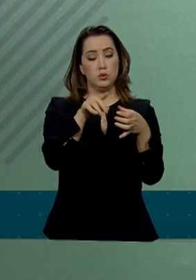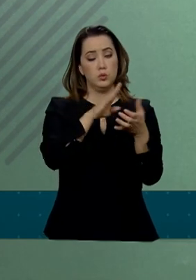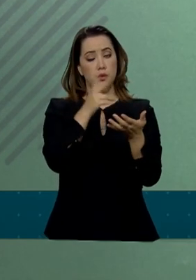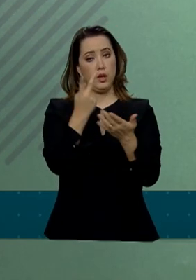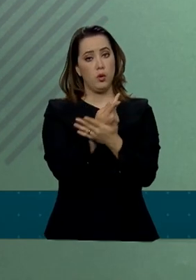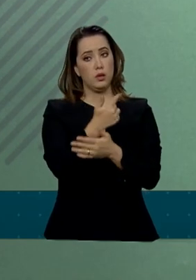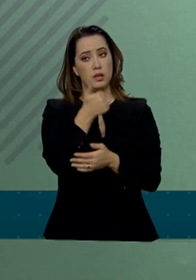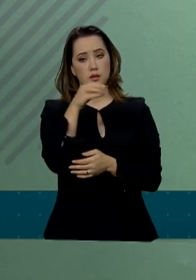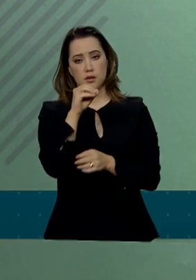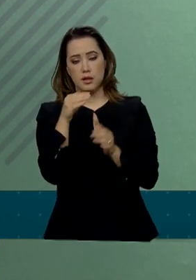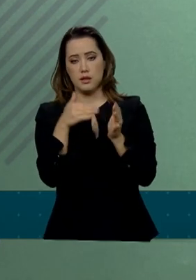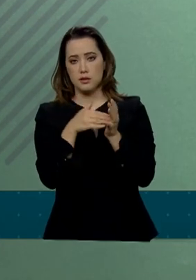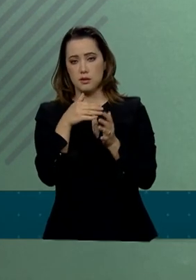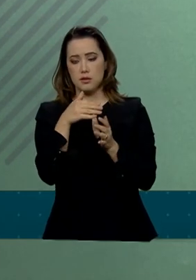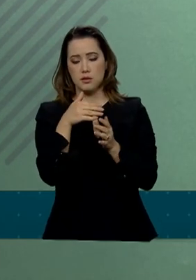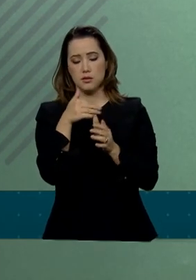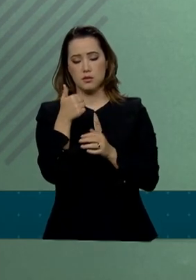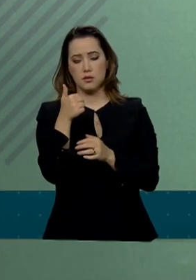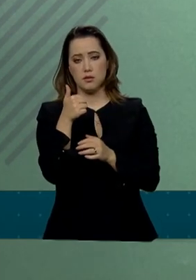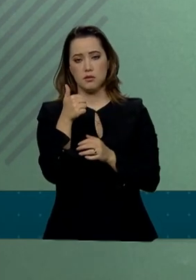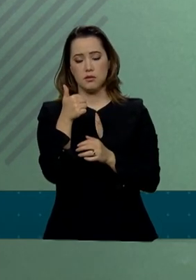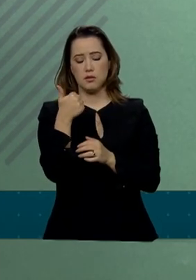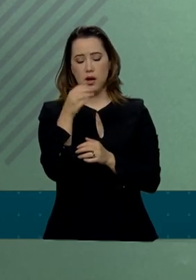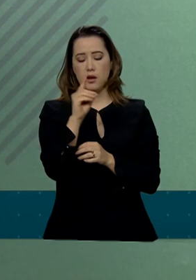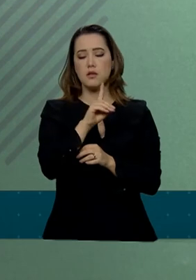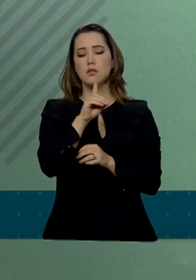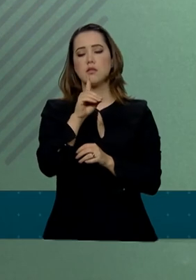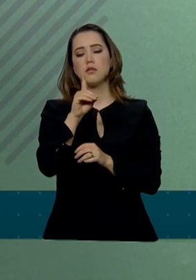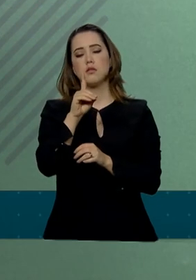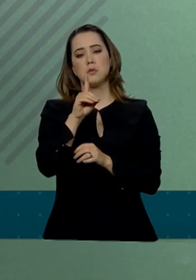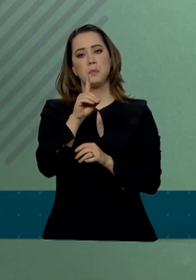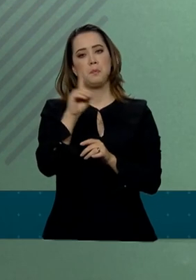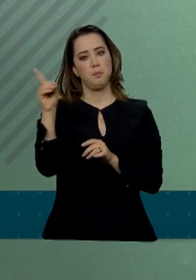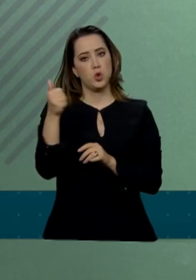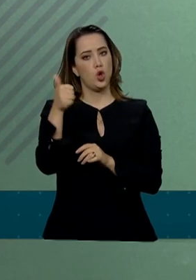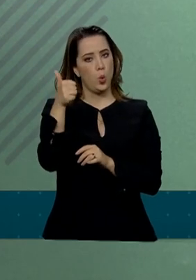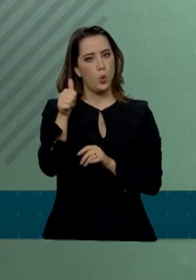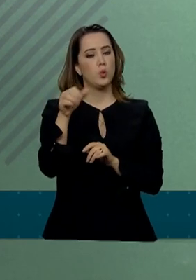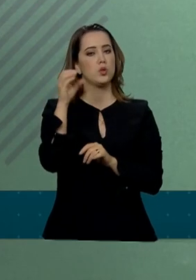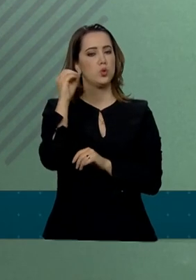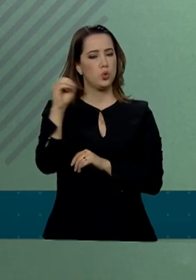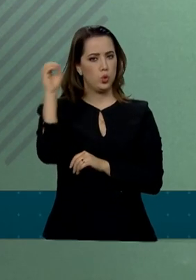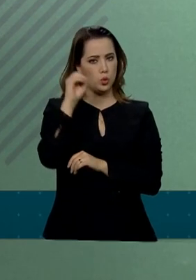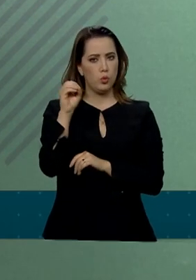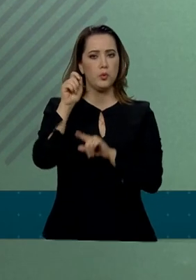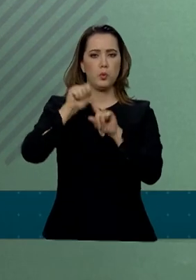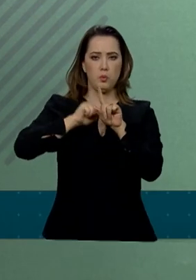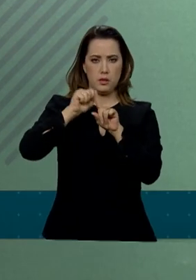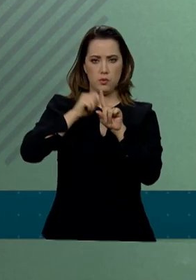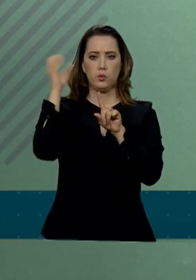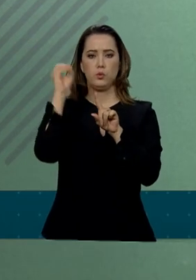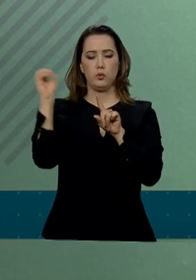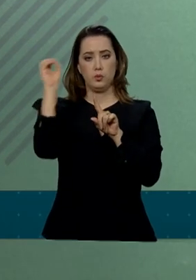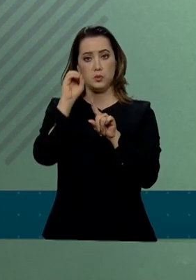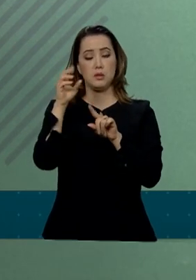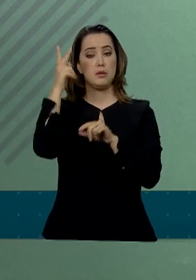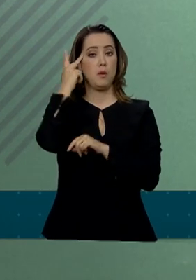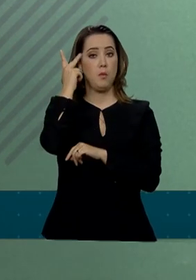10 e 11 de outubro em São Paulo, e que reunirá uma grande quantidade de investidores de todo o mundo.